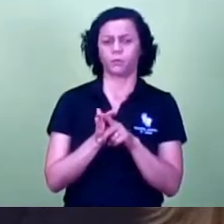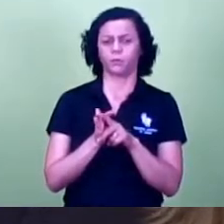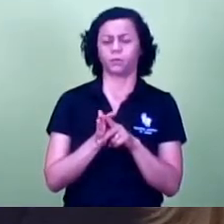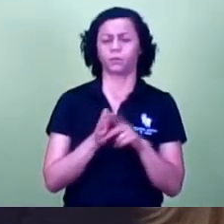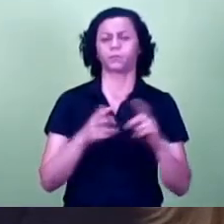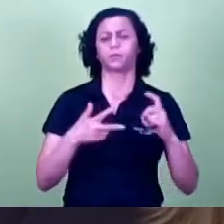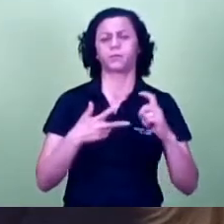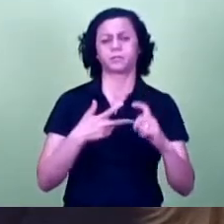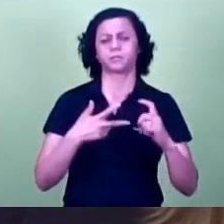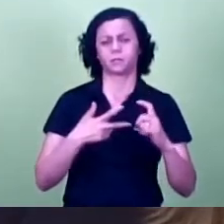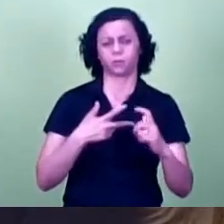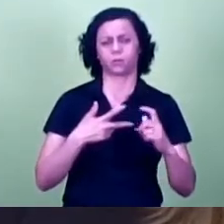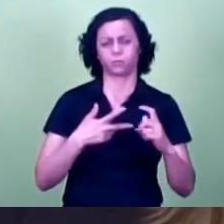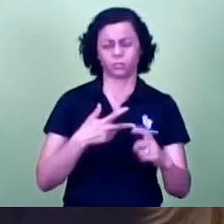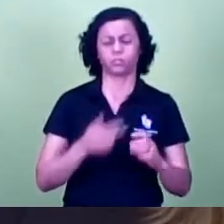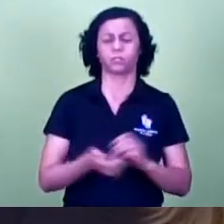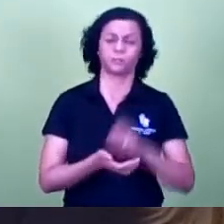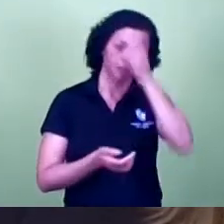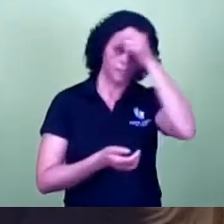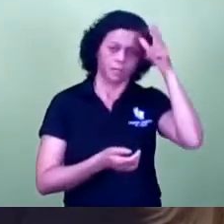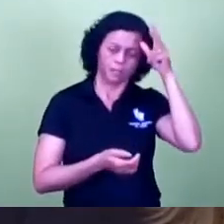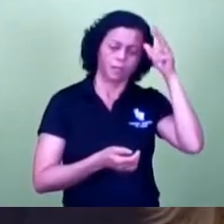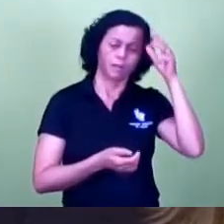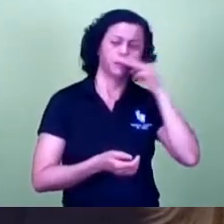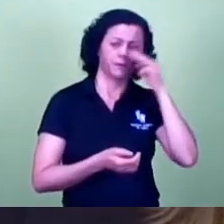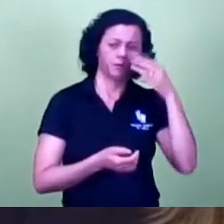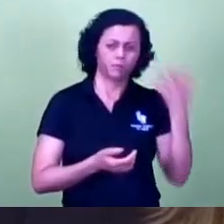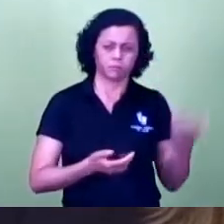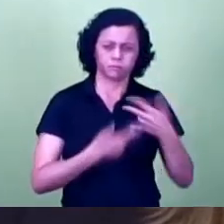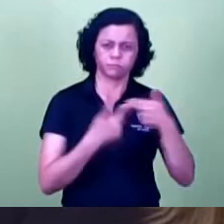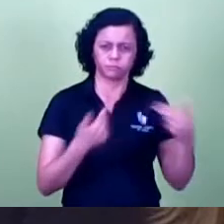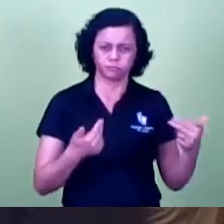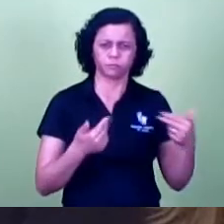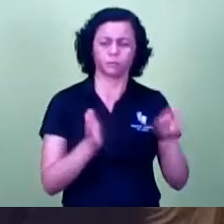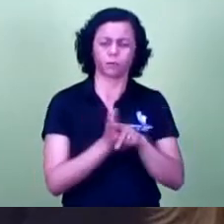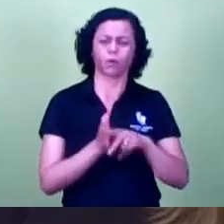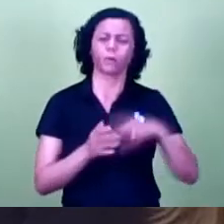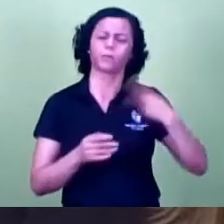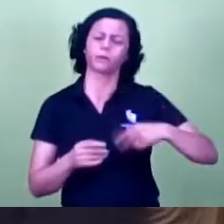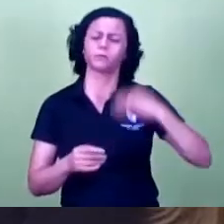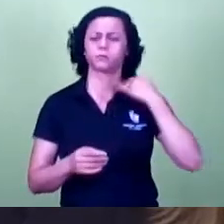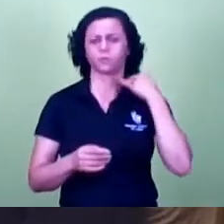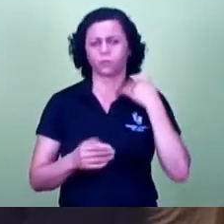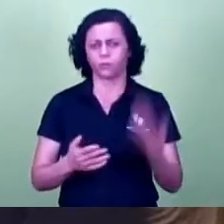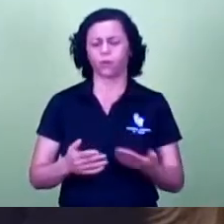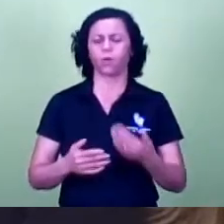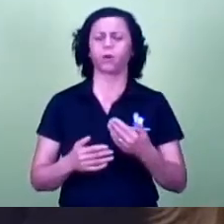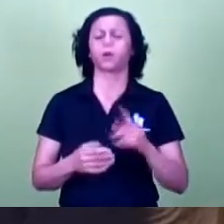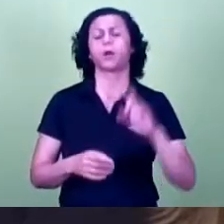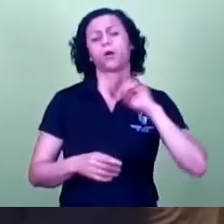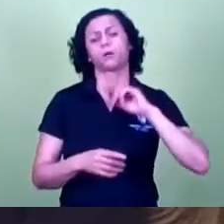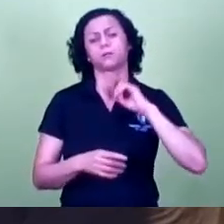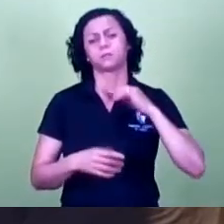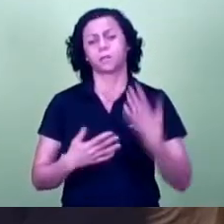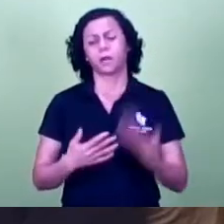executivo a prefeitura no nosso caso aqui como estado como em linha federal